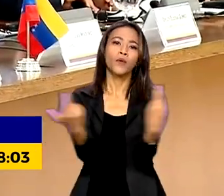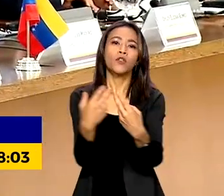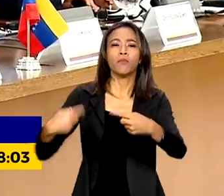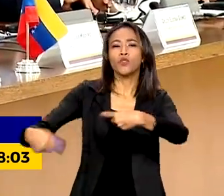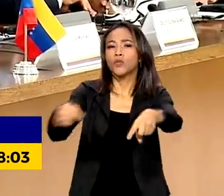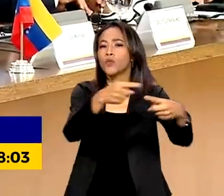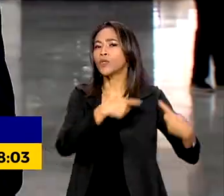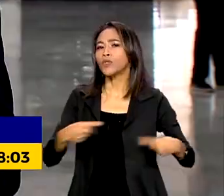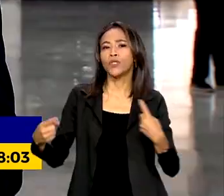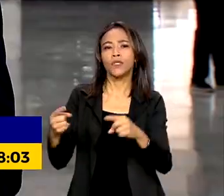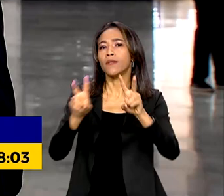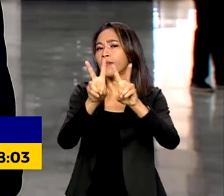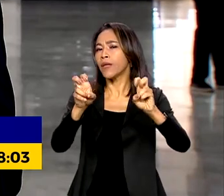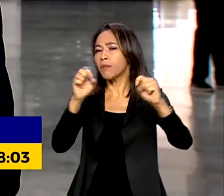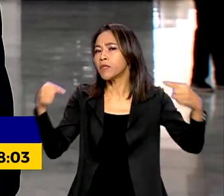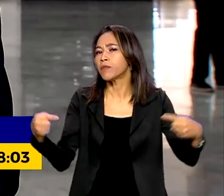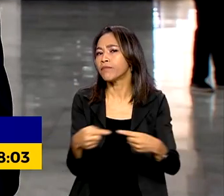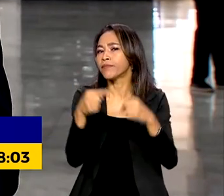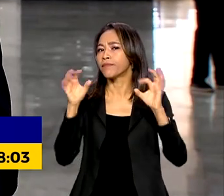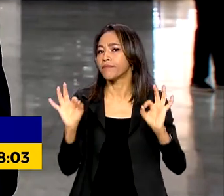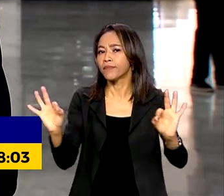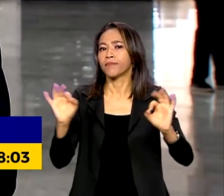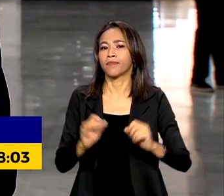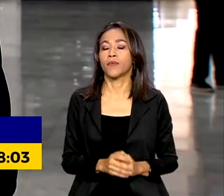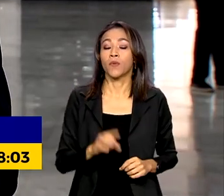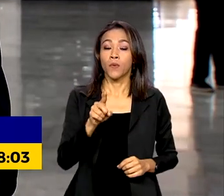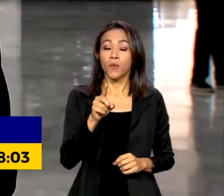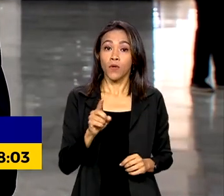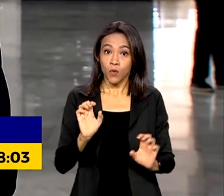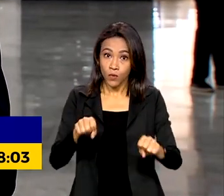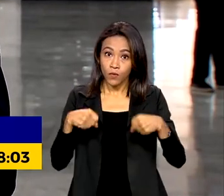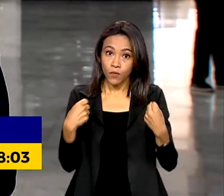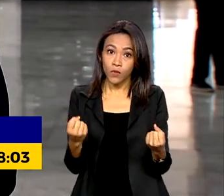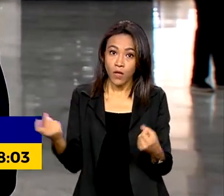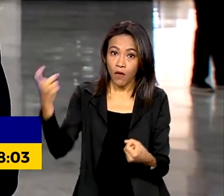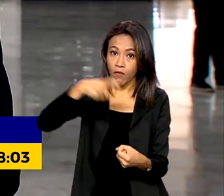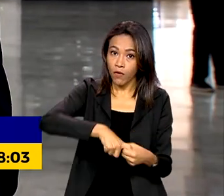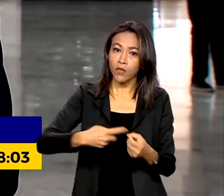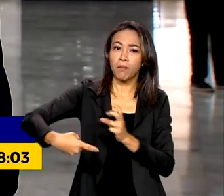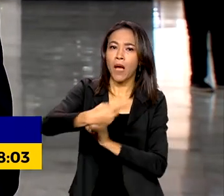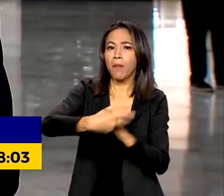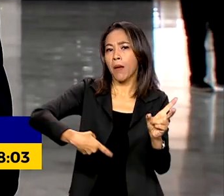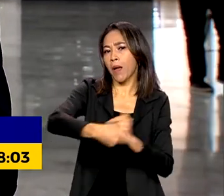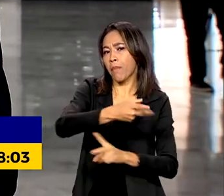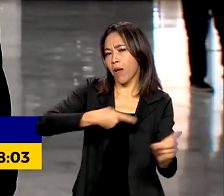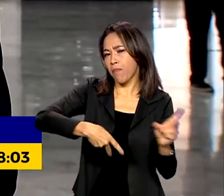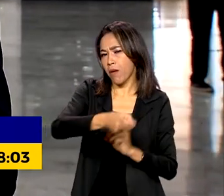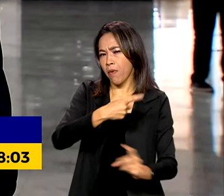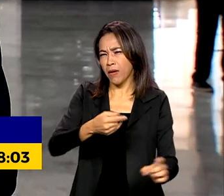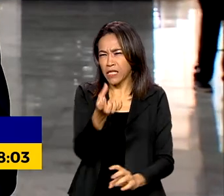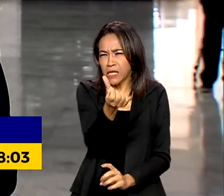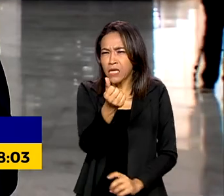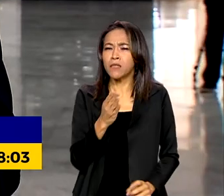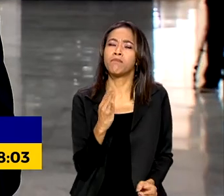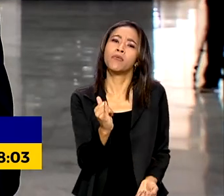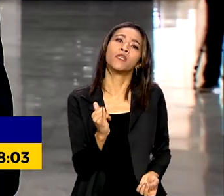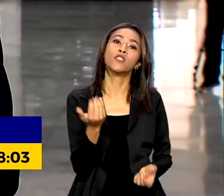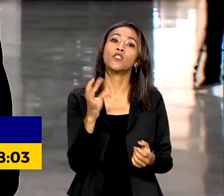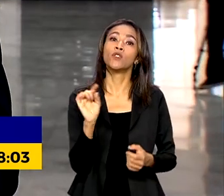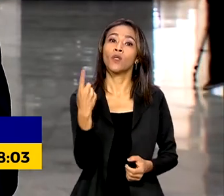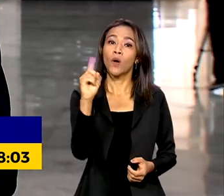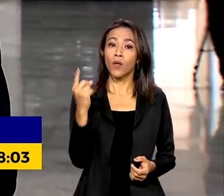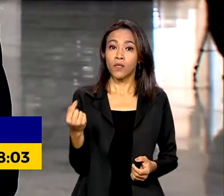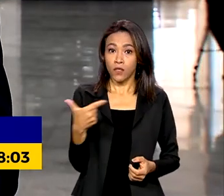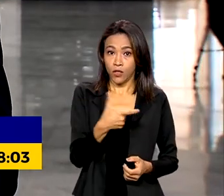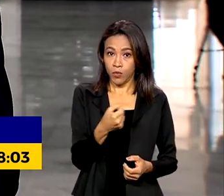interesse em comum. Entre os esforços está a retomada do comércio bilateral, que já chegou a 6 bilhões de dólares em